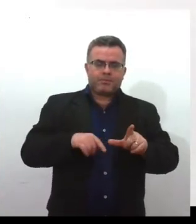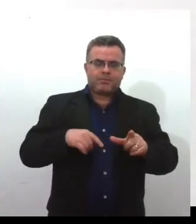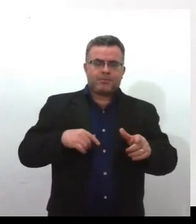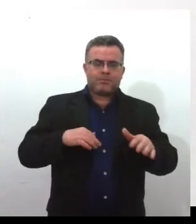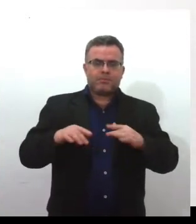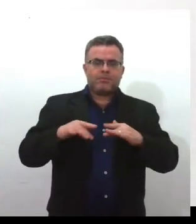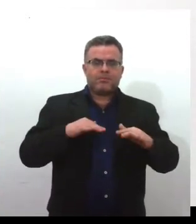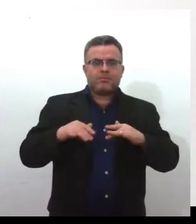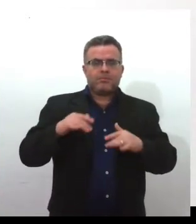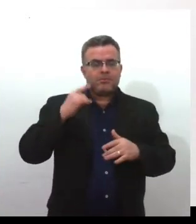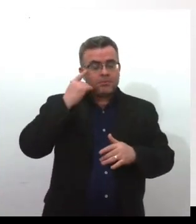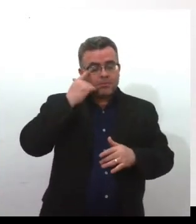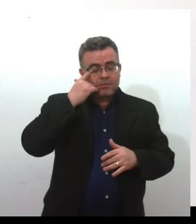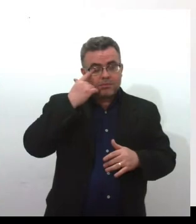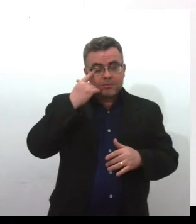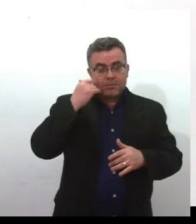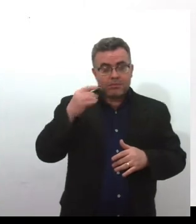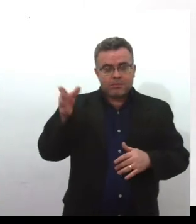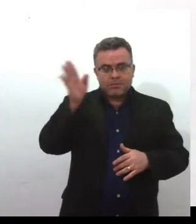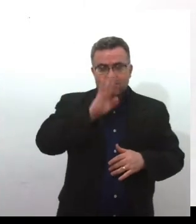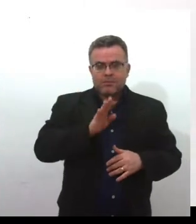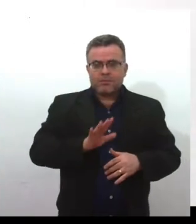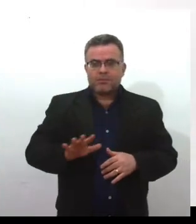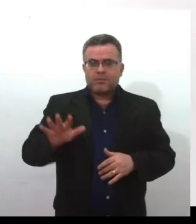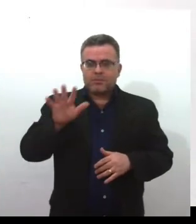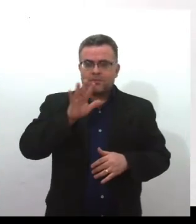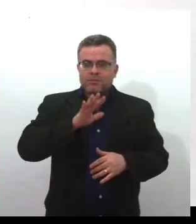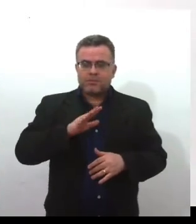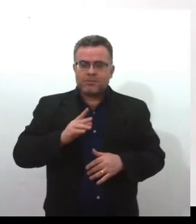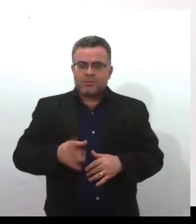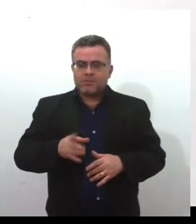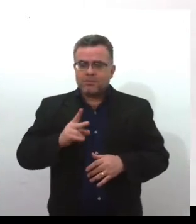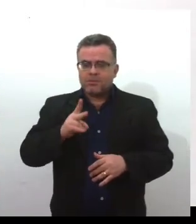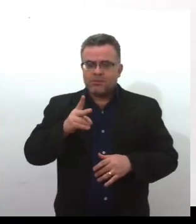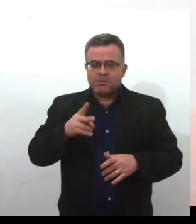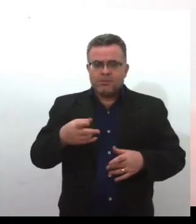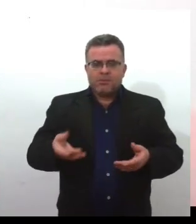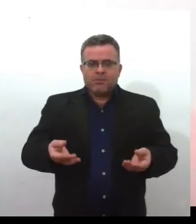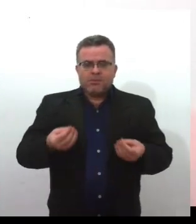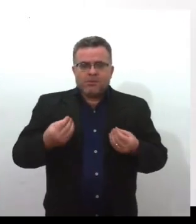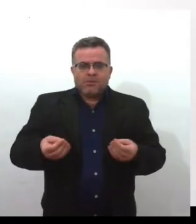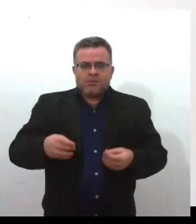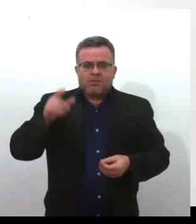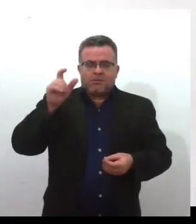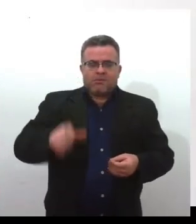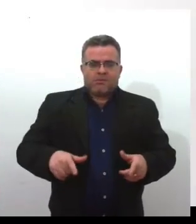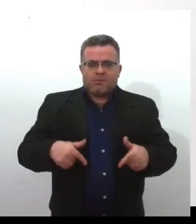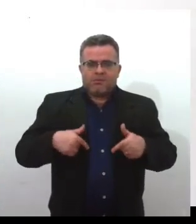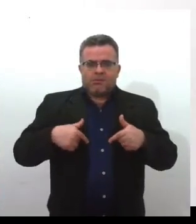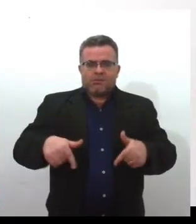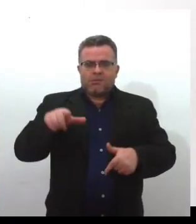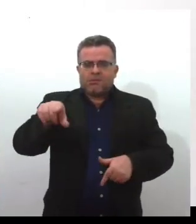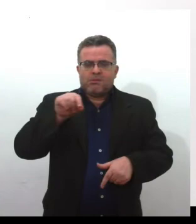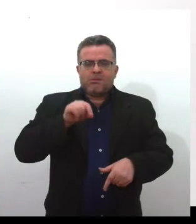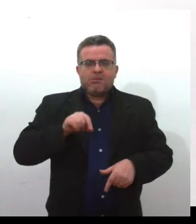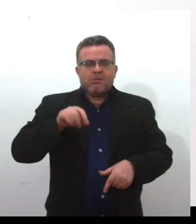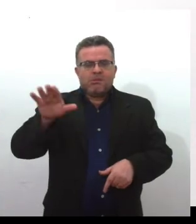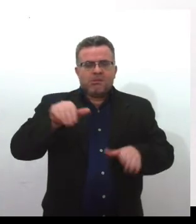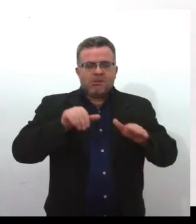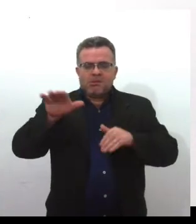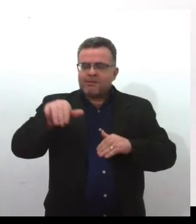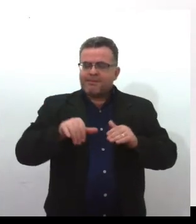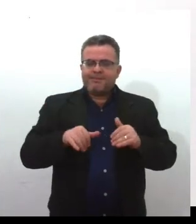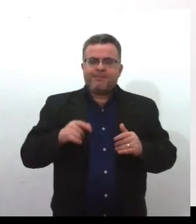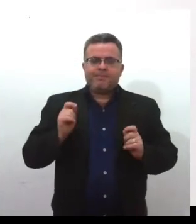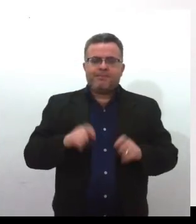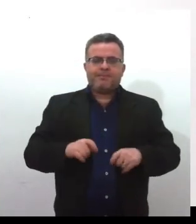Nacional contra o Analfabetismo, ela era oradora escolhida para vários eventos no Estado